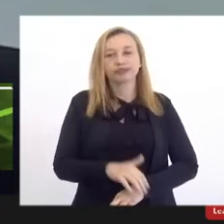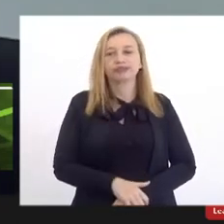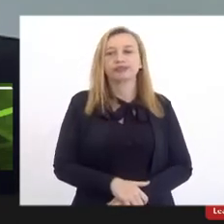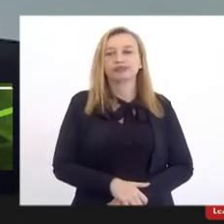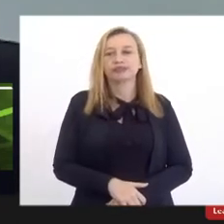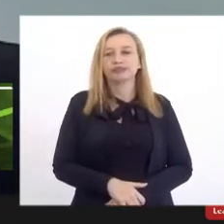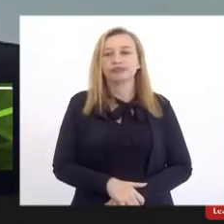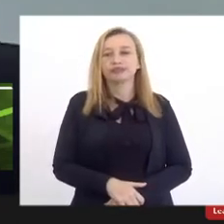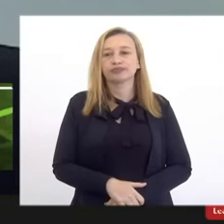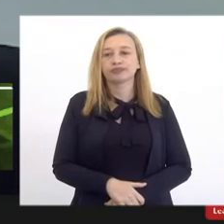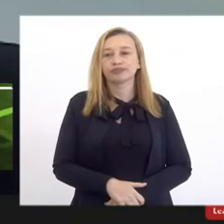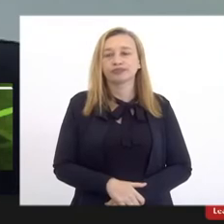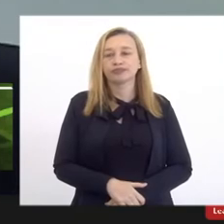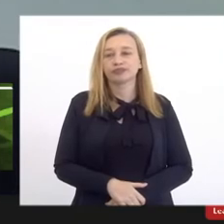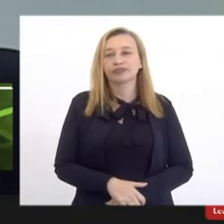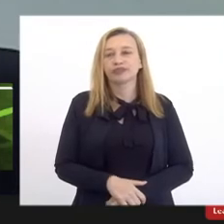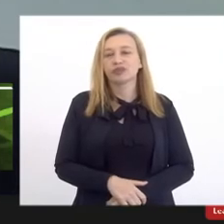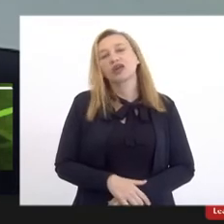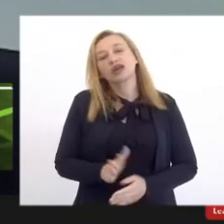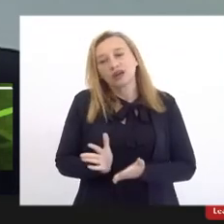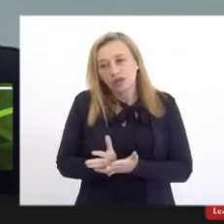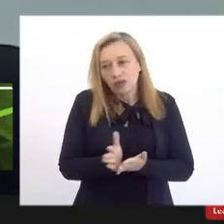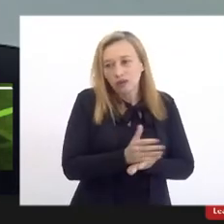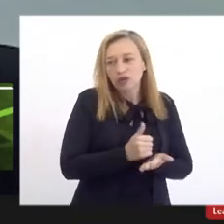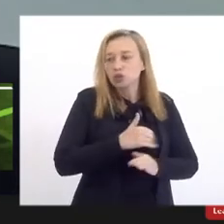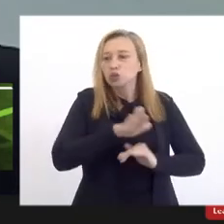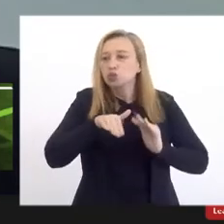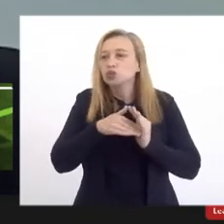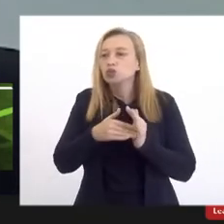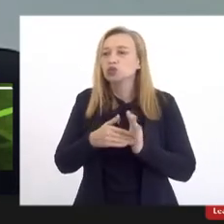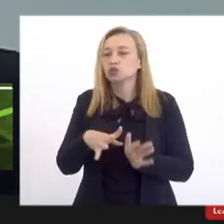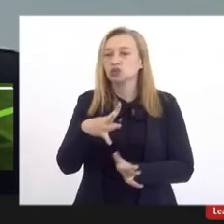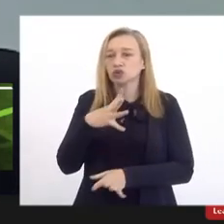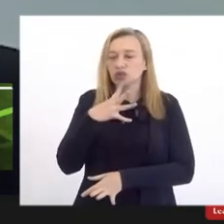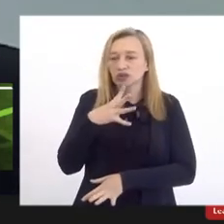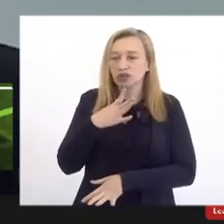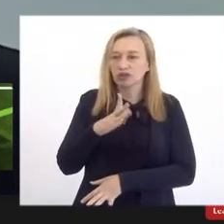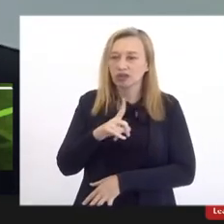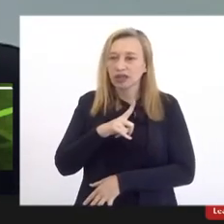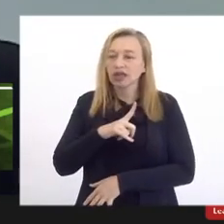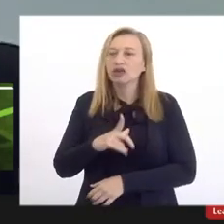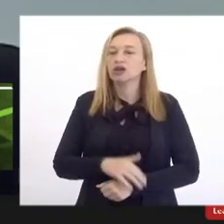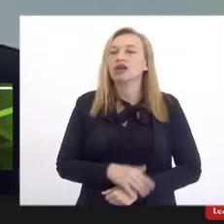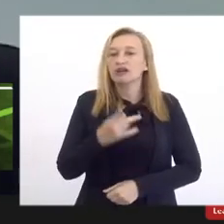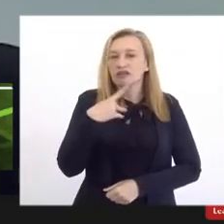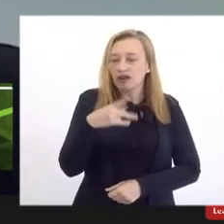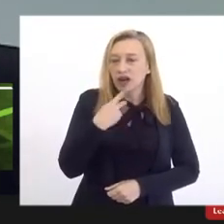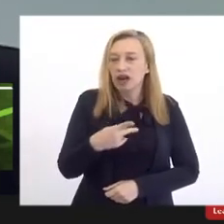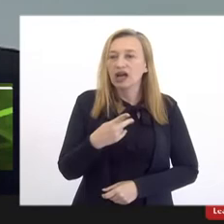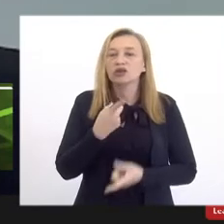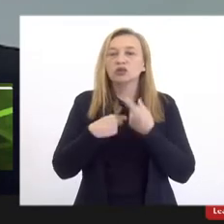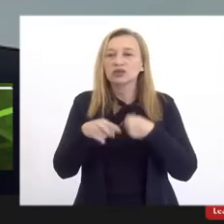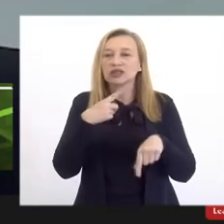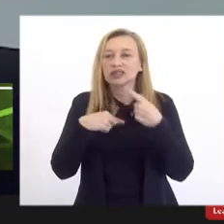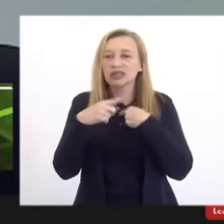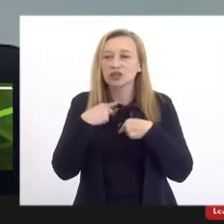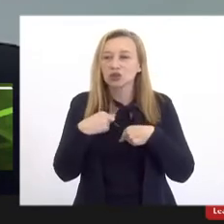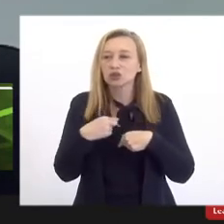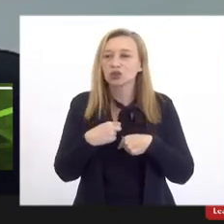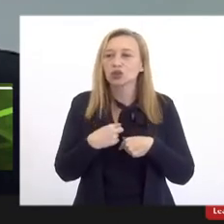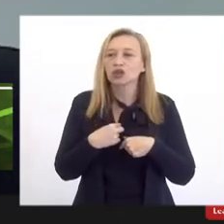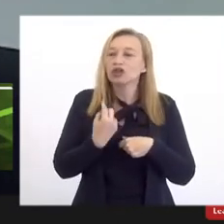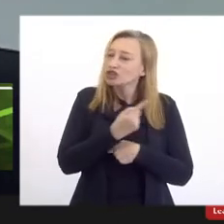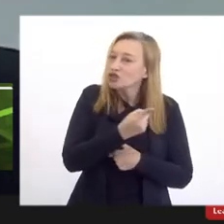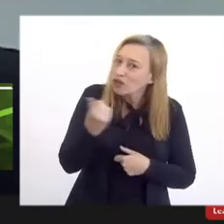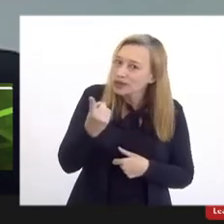aquilo que eu acumulei na minha trajetória e dizer que a vontade de